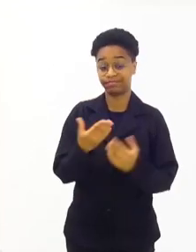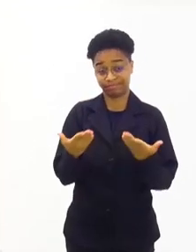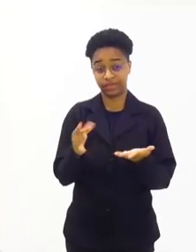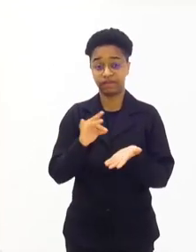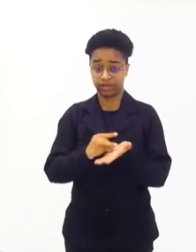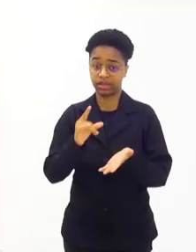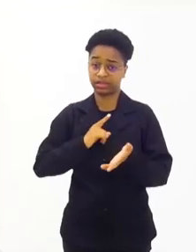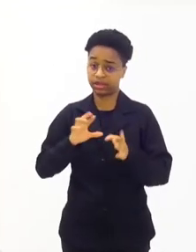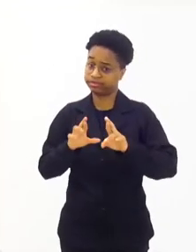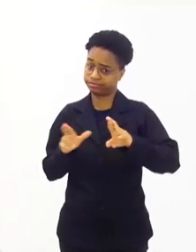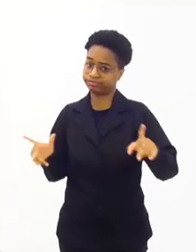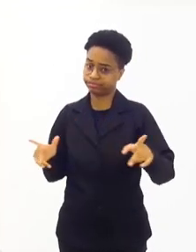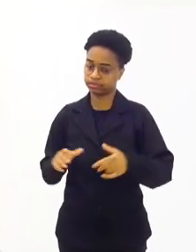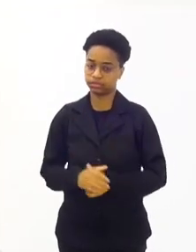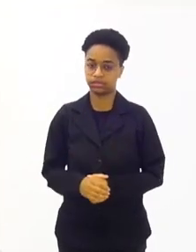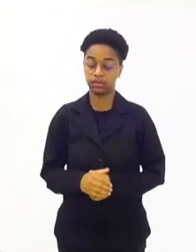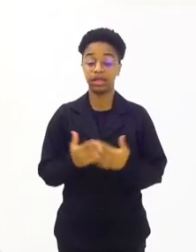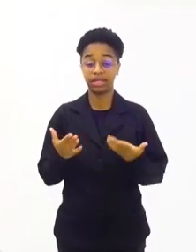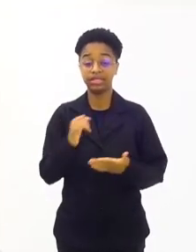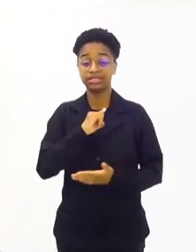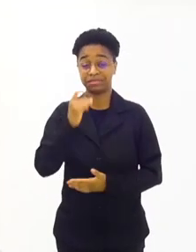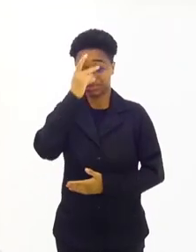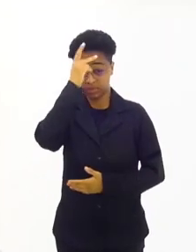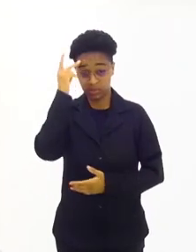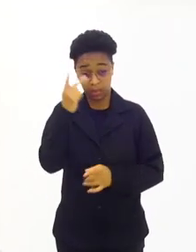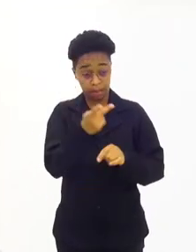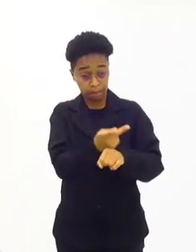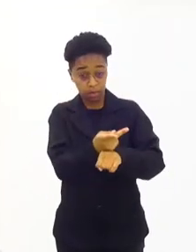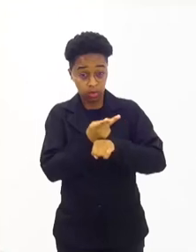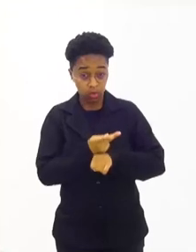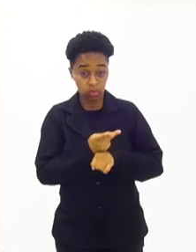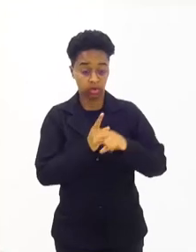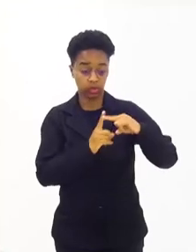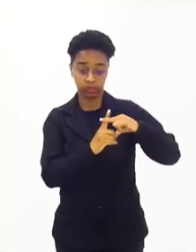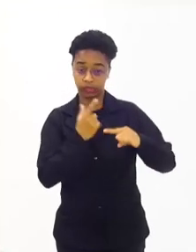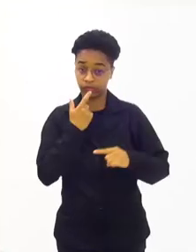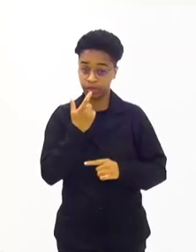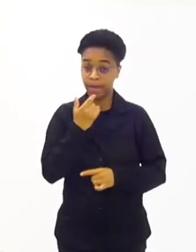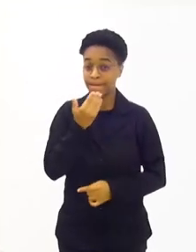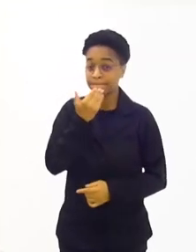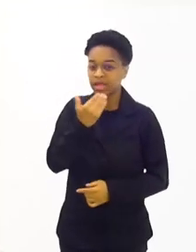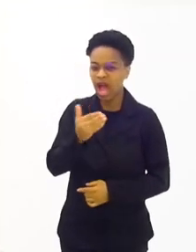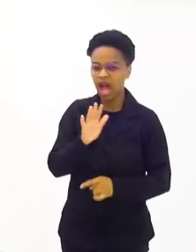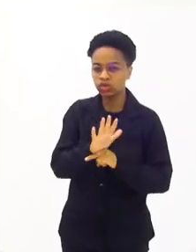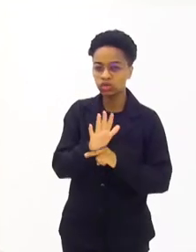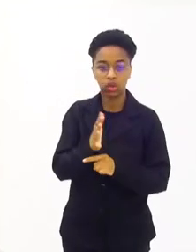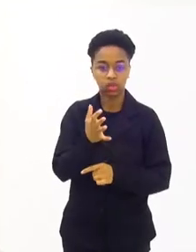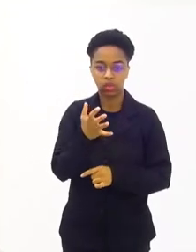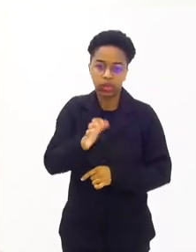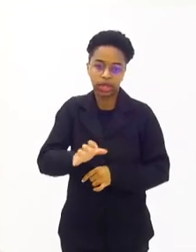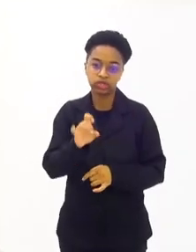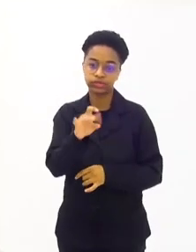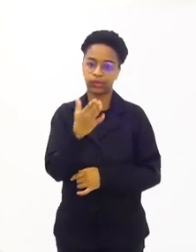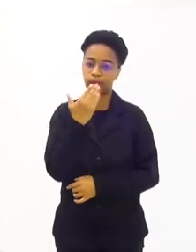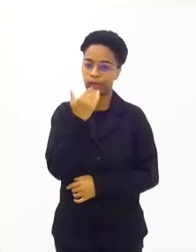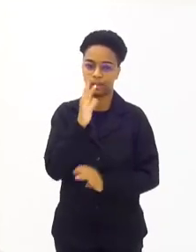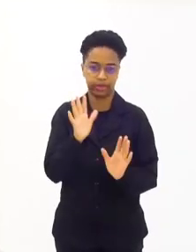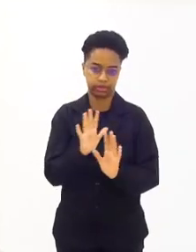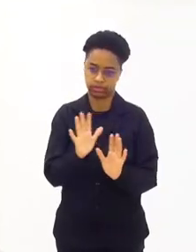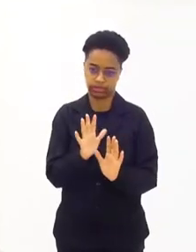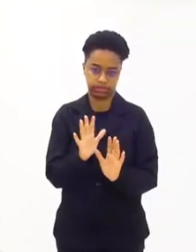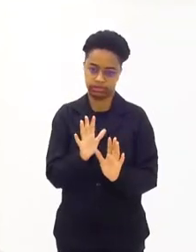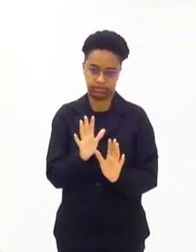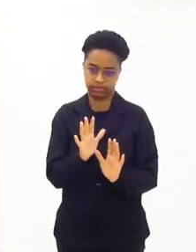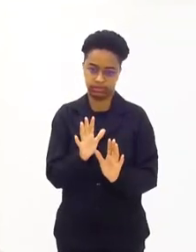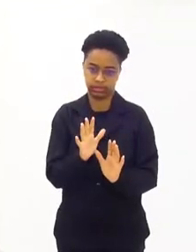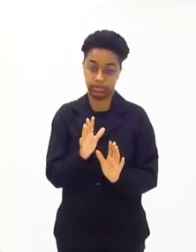realmente tem uma dificuldade. Quando essas pessoas vêm até a Cruz Vermelha solicitar ajuda, elas não querem só um quilo de arroz,